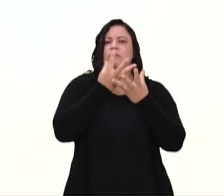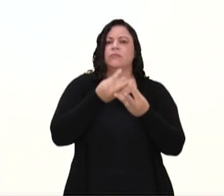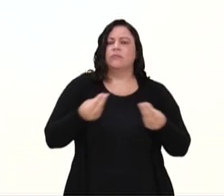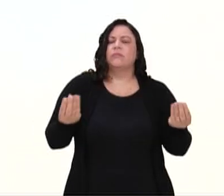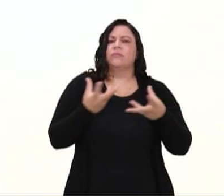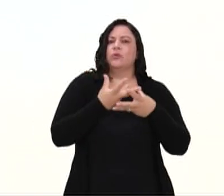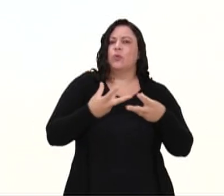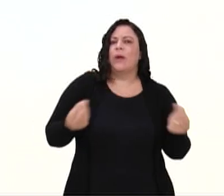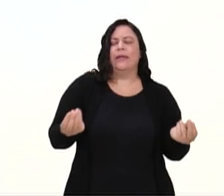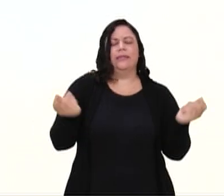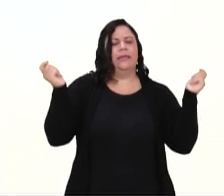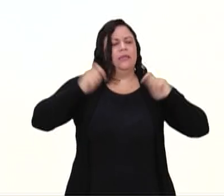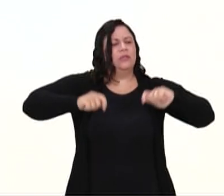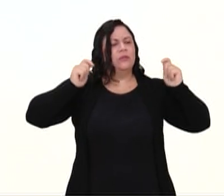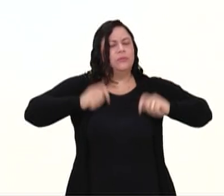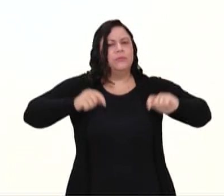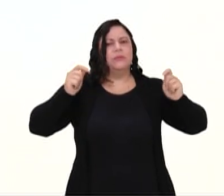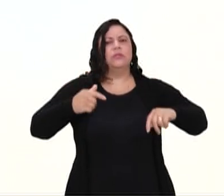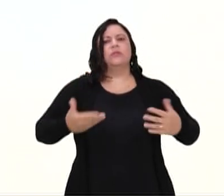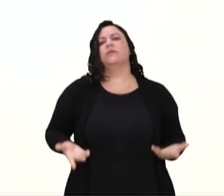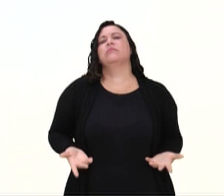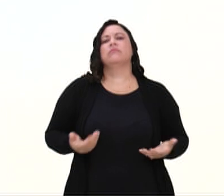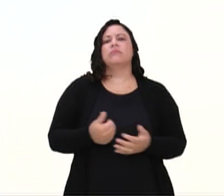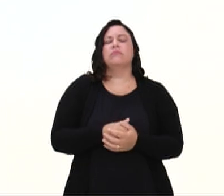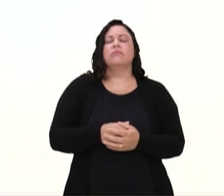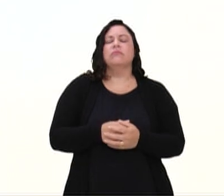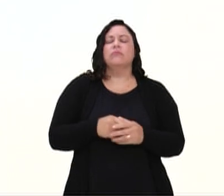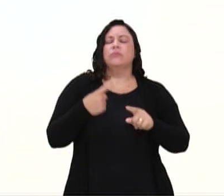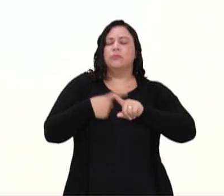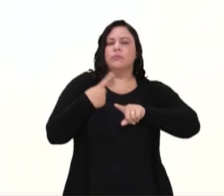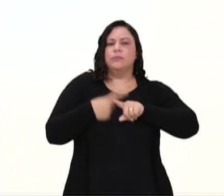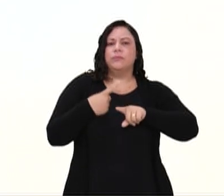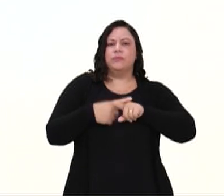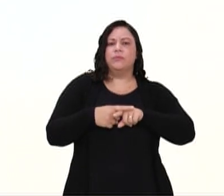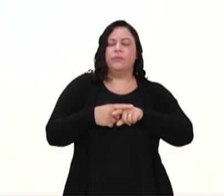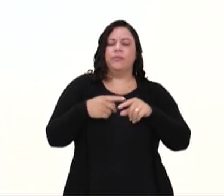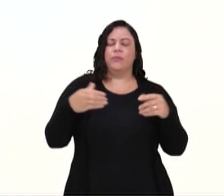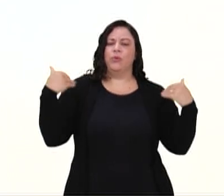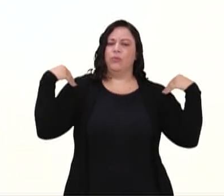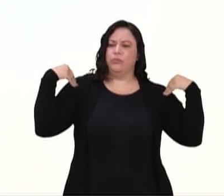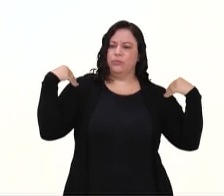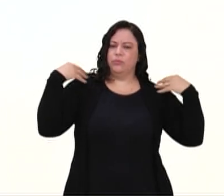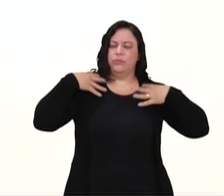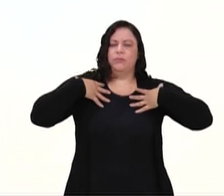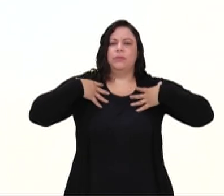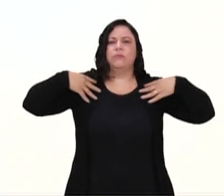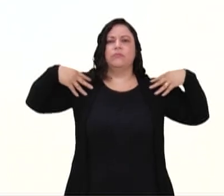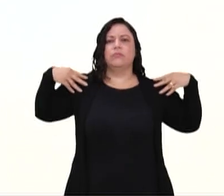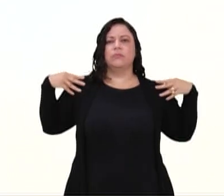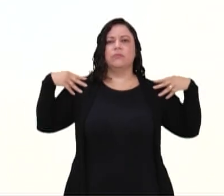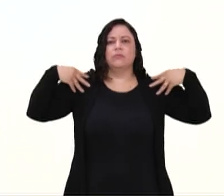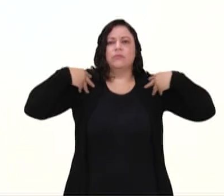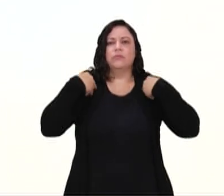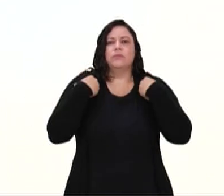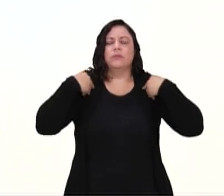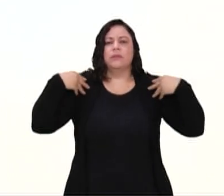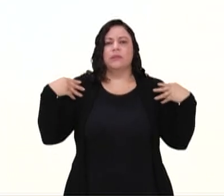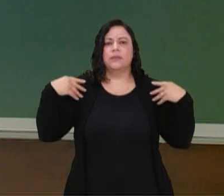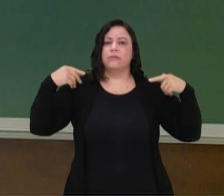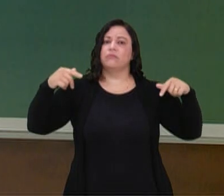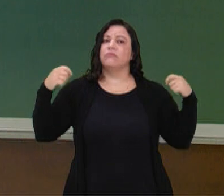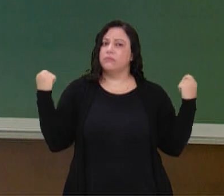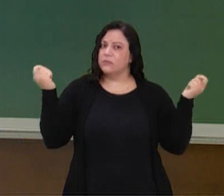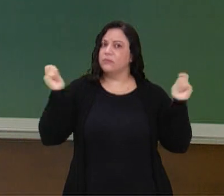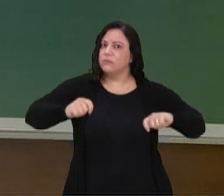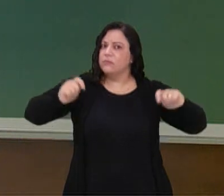física. Então, quando eu faço um trabalho de físico, para trabalhar o condicionamento físico, na realidade,